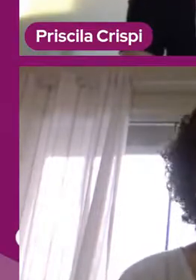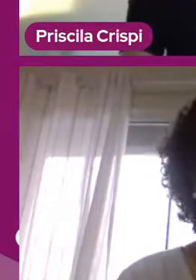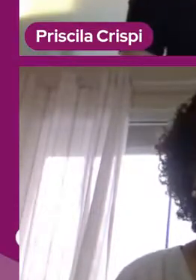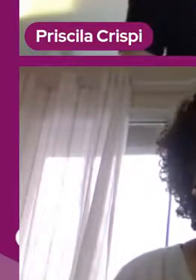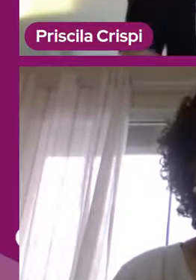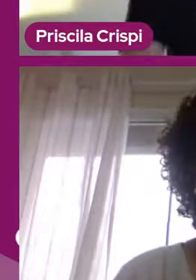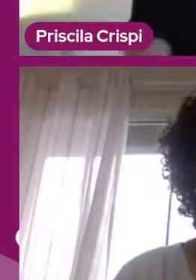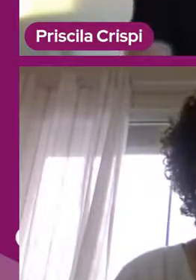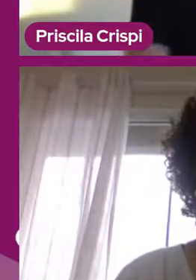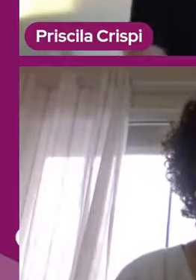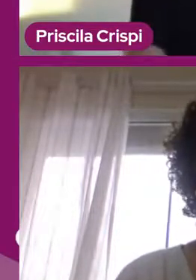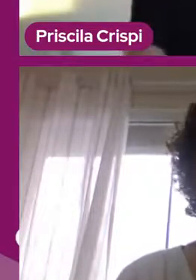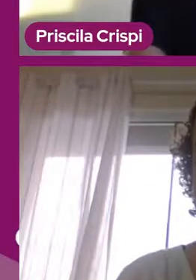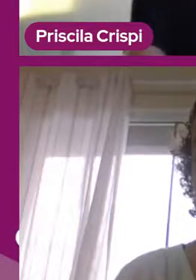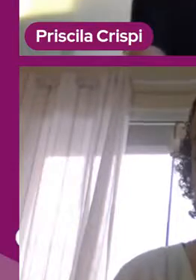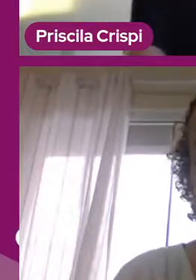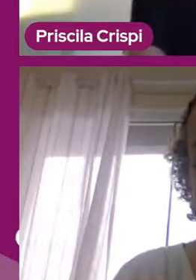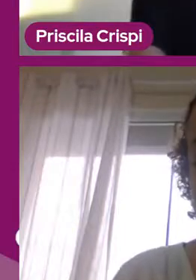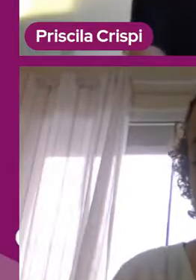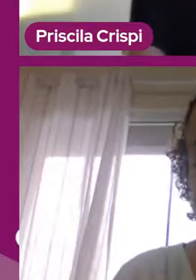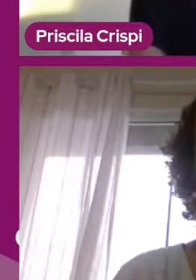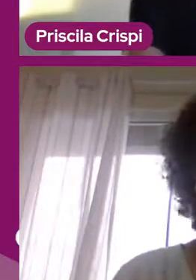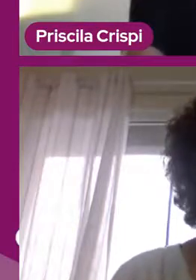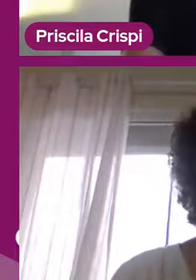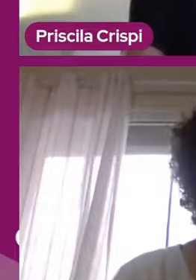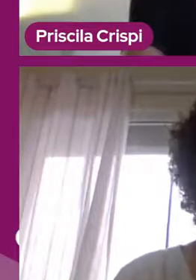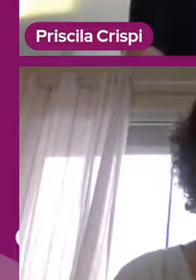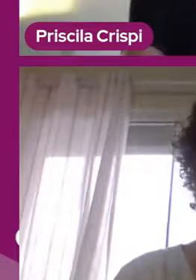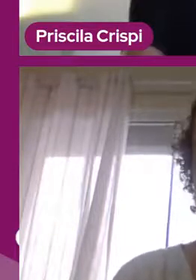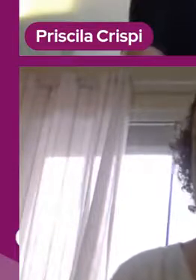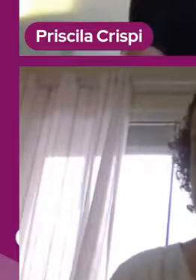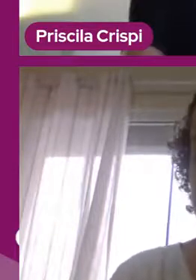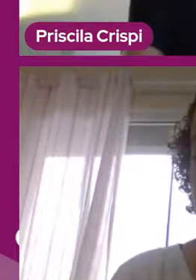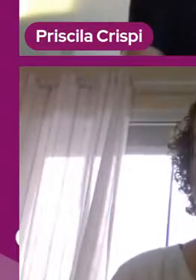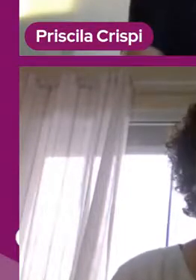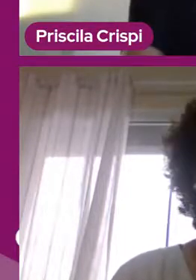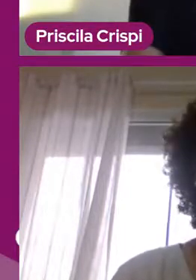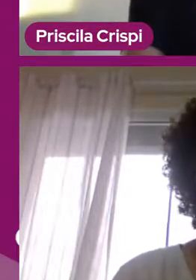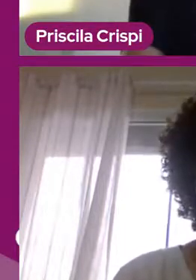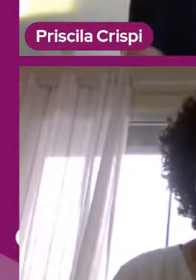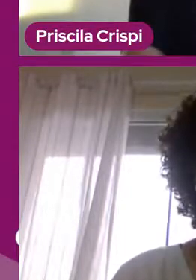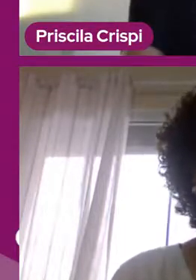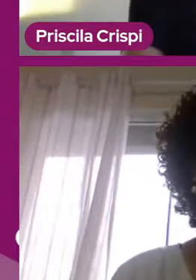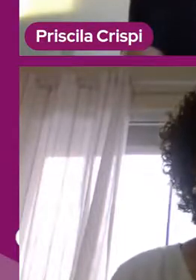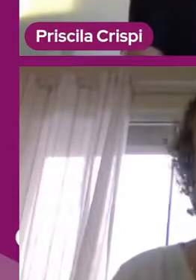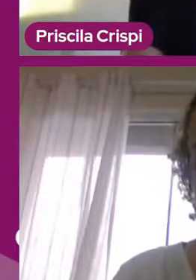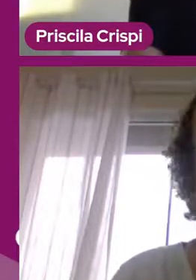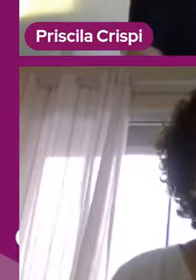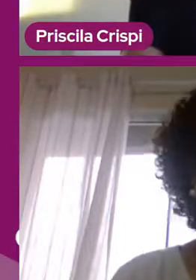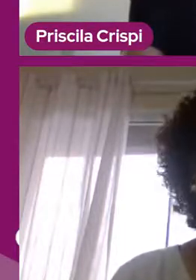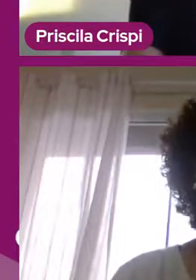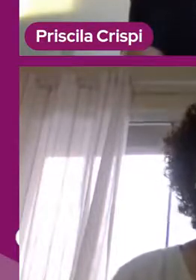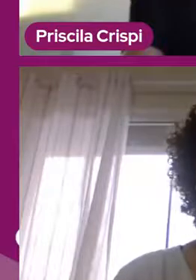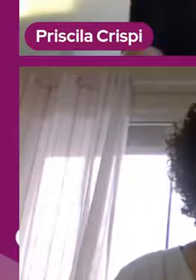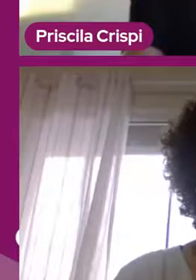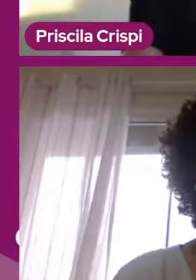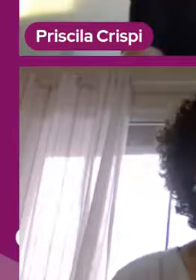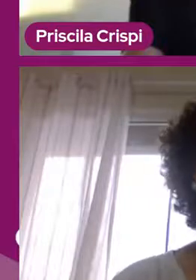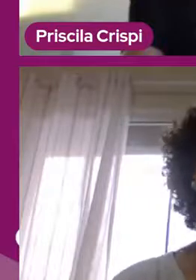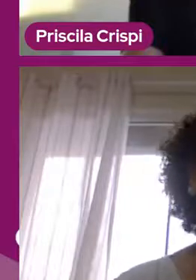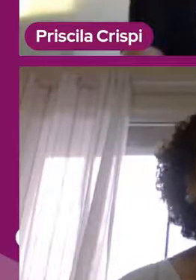Aí eu percebi, observei que são quatro filmes que têm muito a ver com a minha prática. Eu falei, poxa,